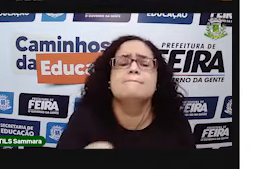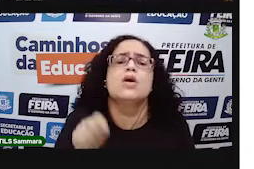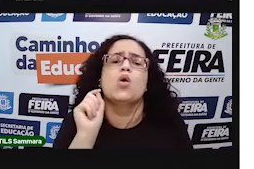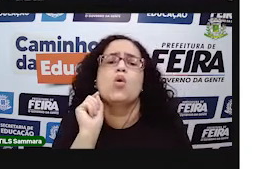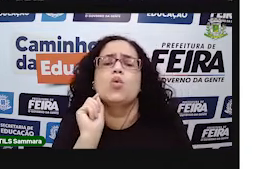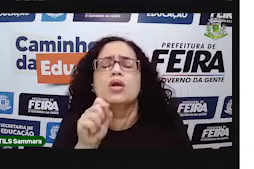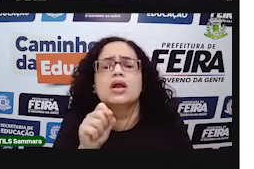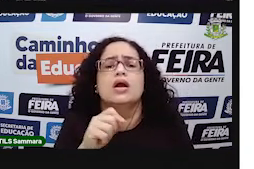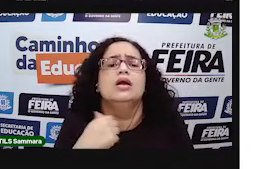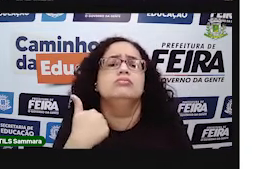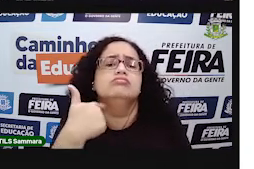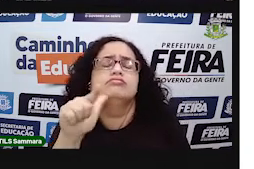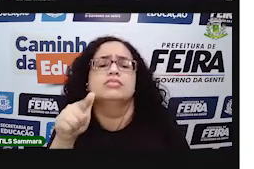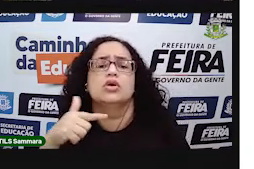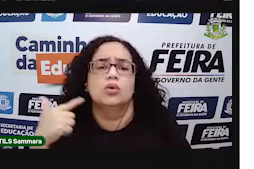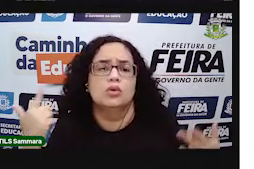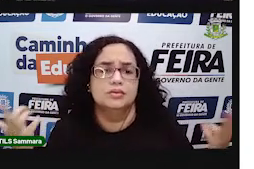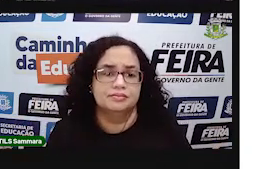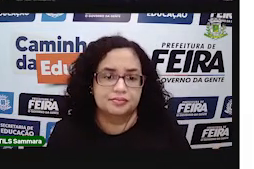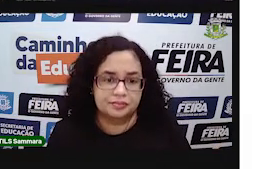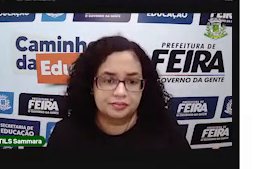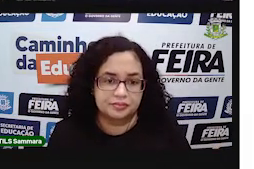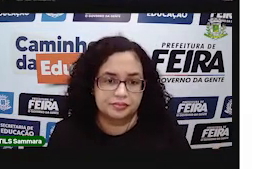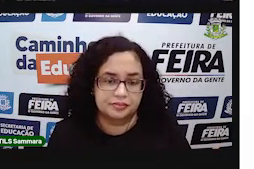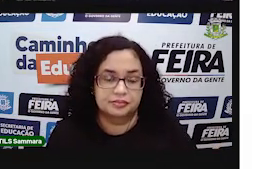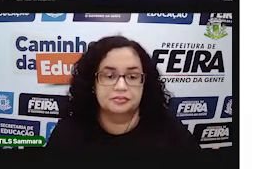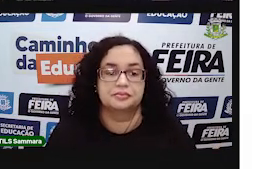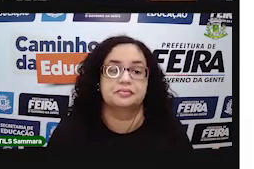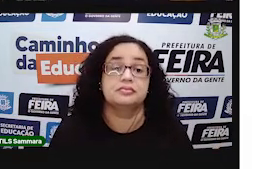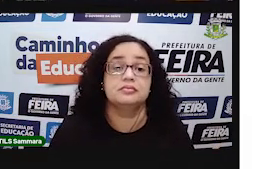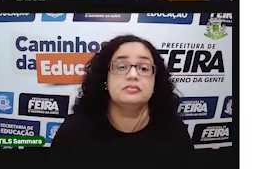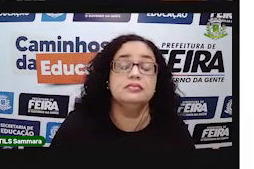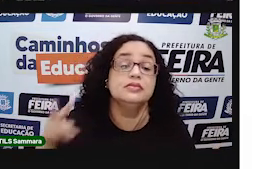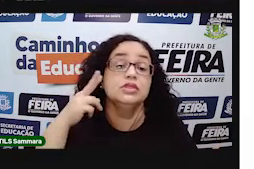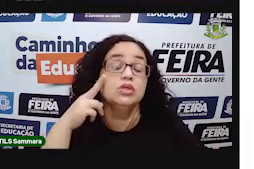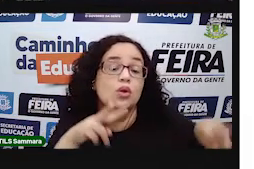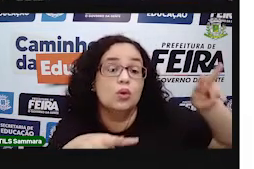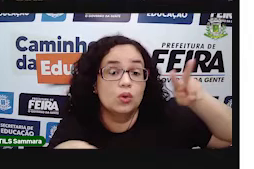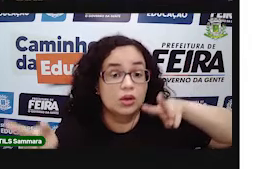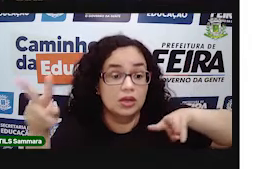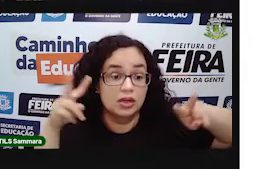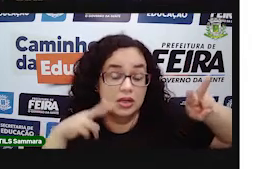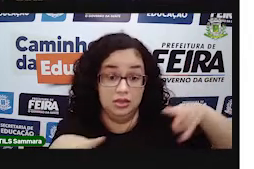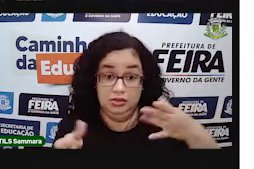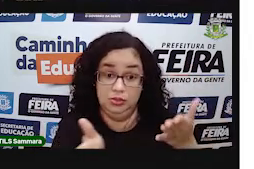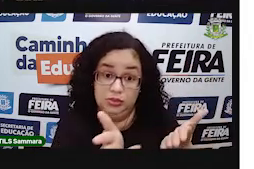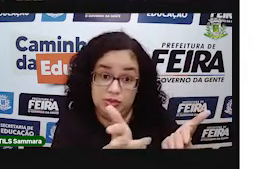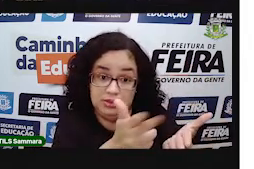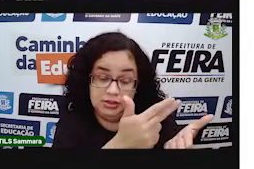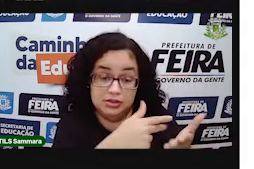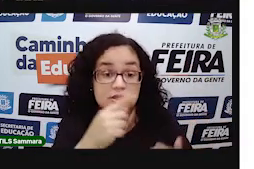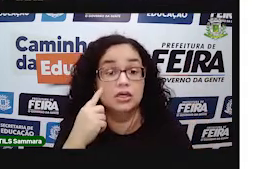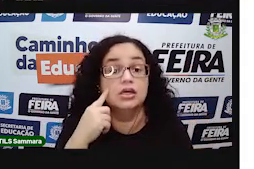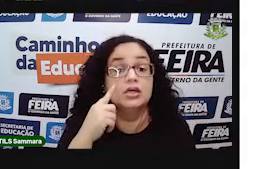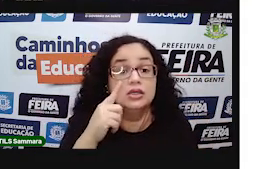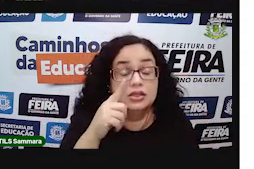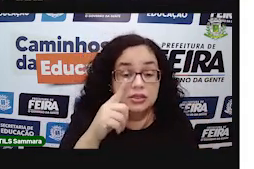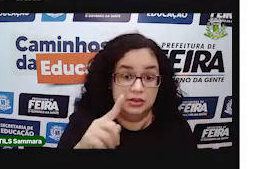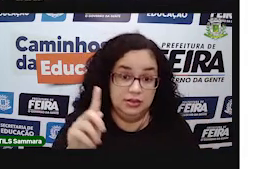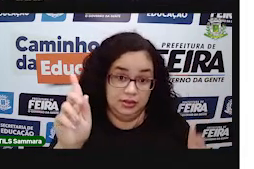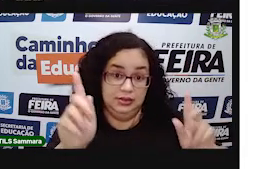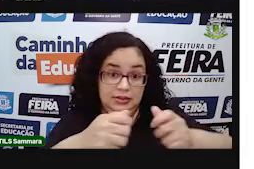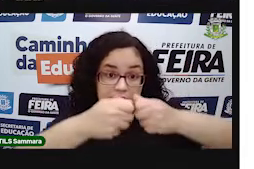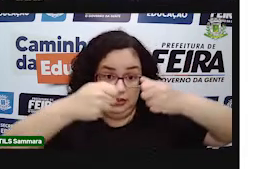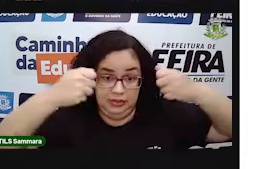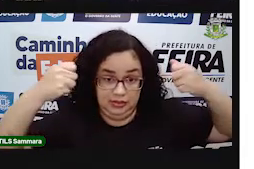o que é uma coisa e o que é a outra coisa? Tá? Se a gente olhar para essas figuras que aparecem aí